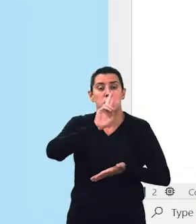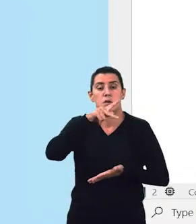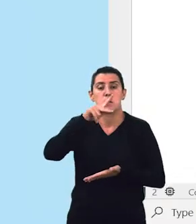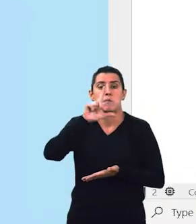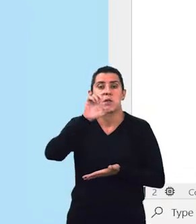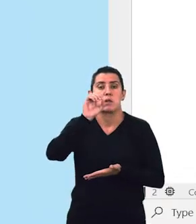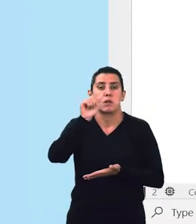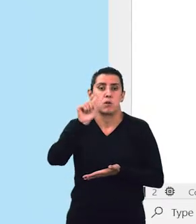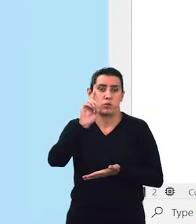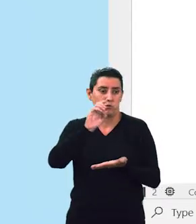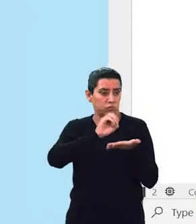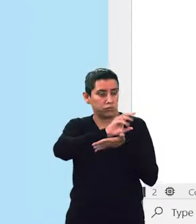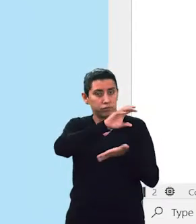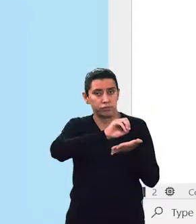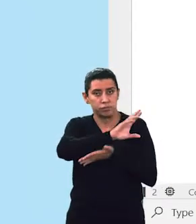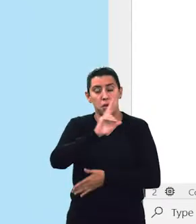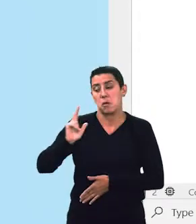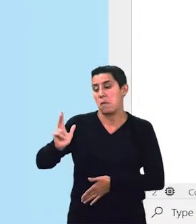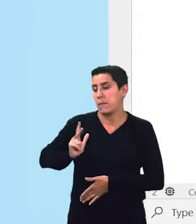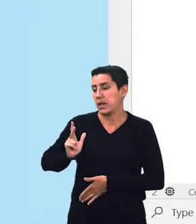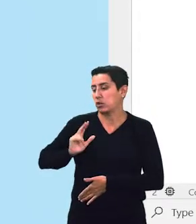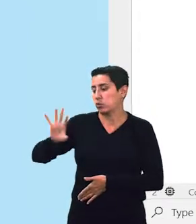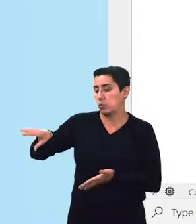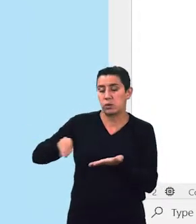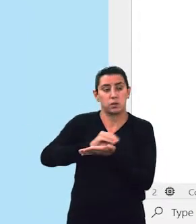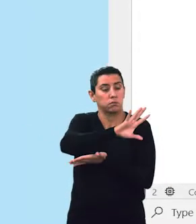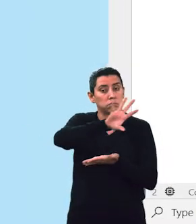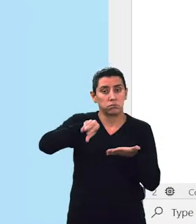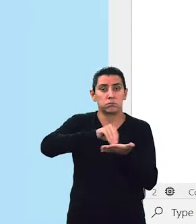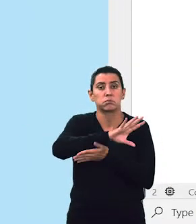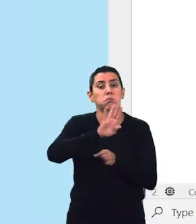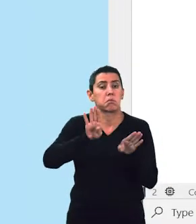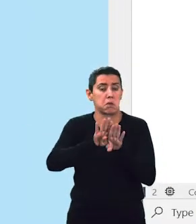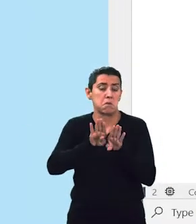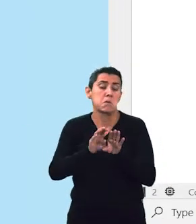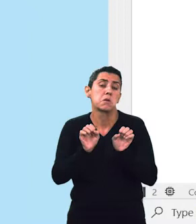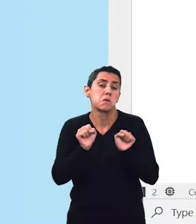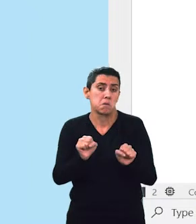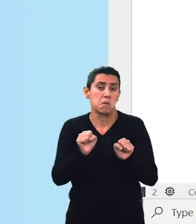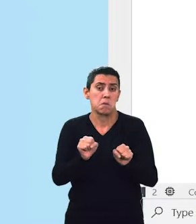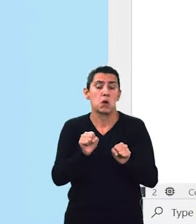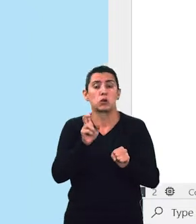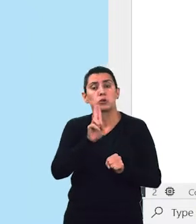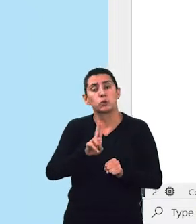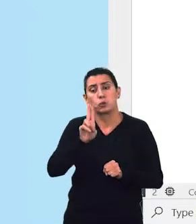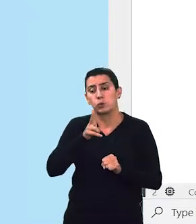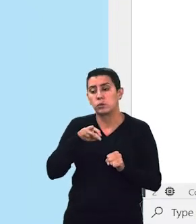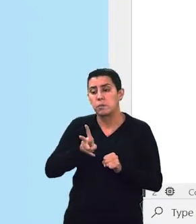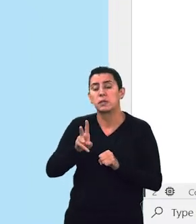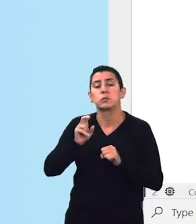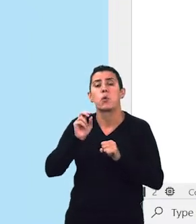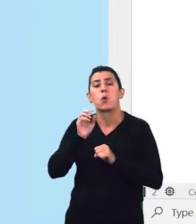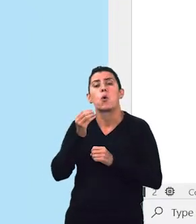para cá, ok? Bom, e depois é só continuar aqui com o trabalho de ciência de dados, pessoal.